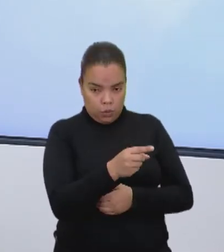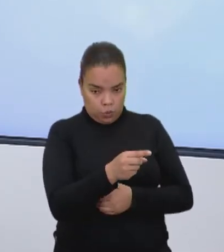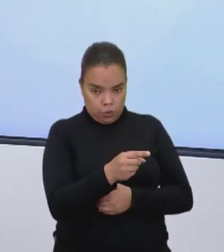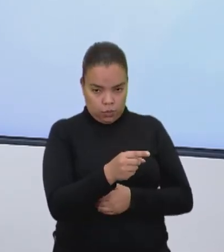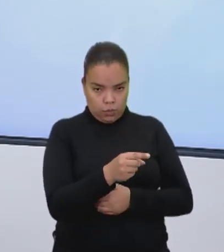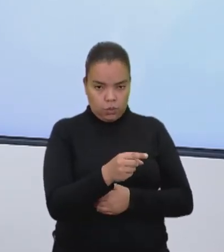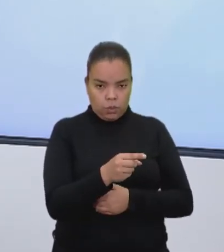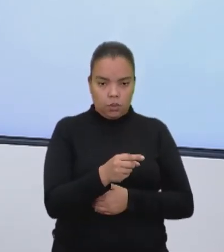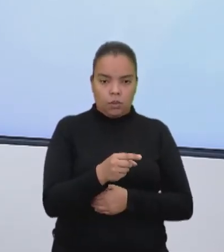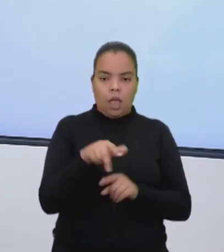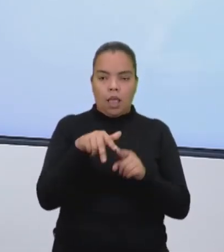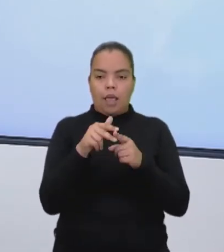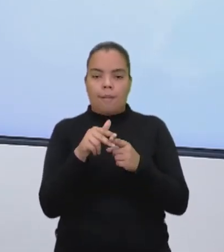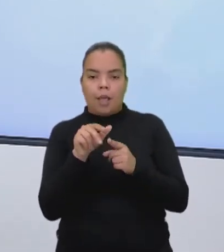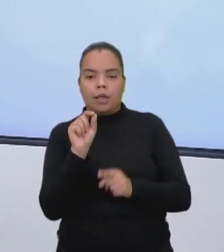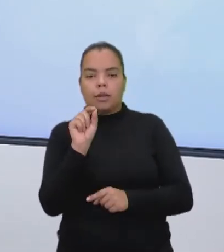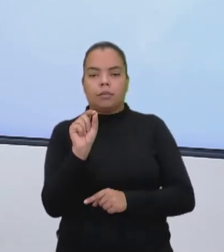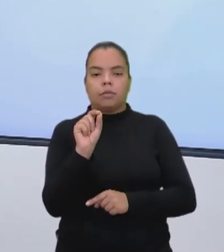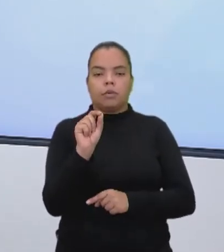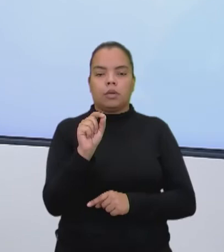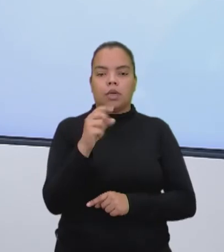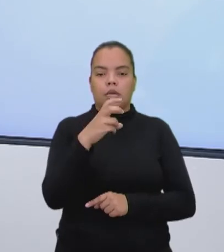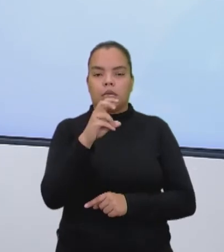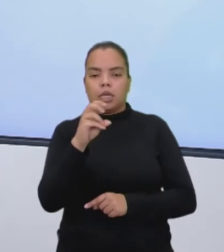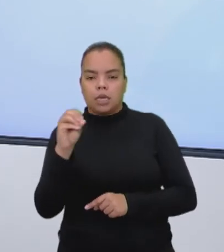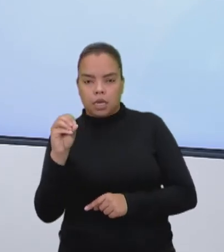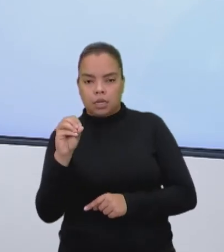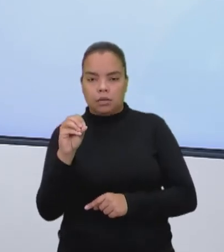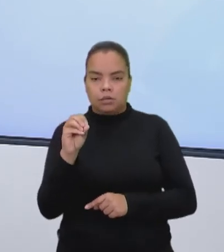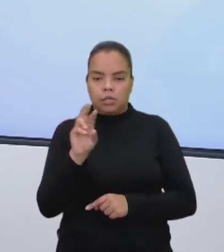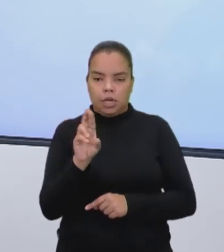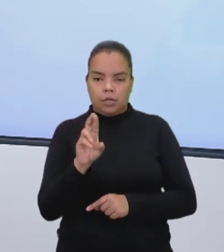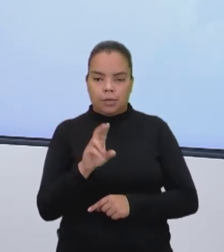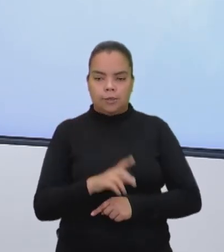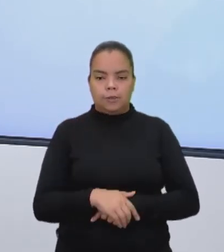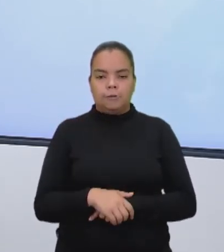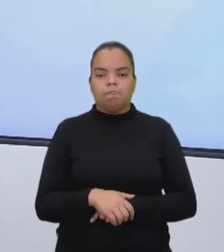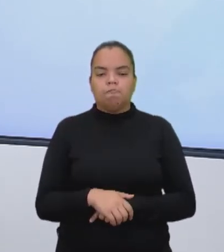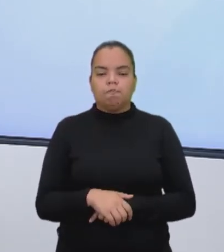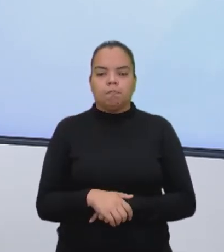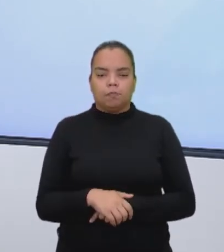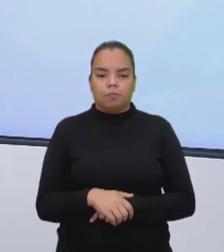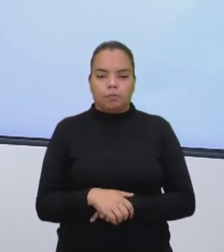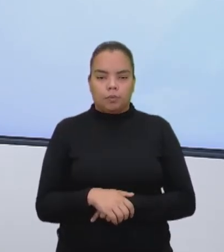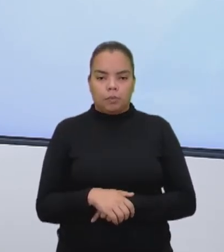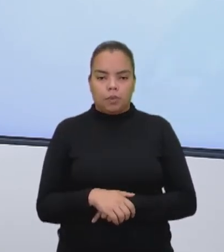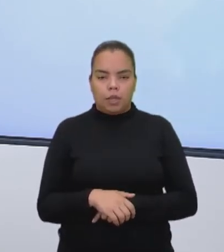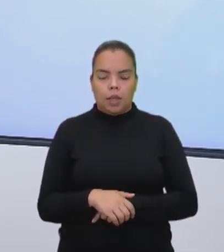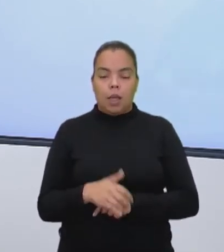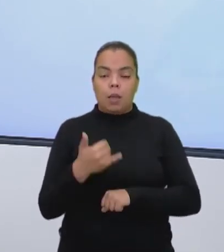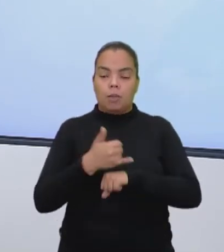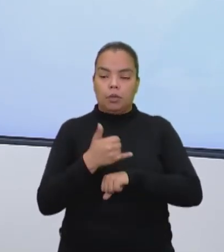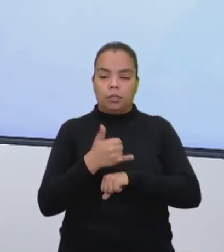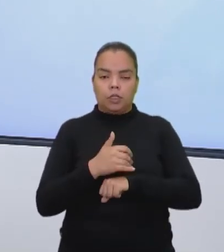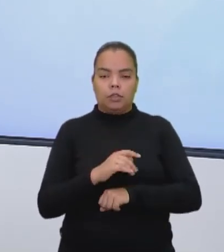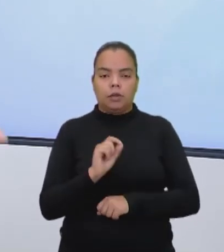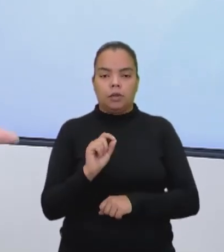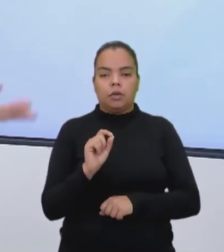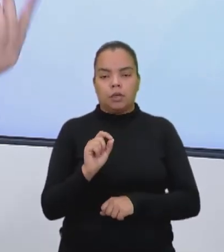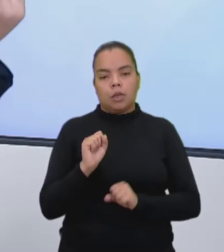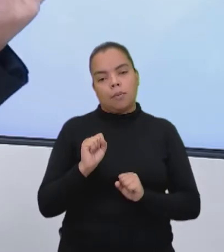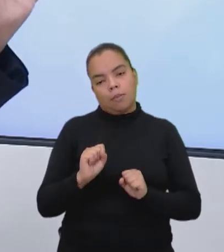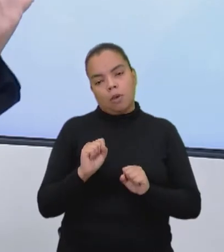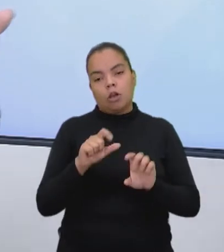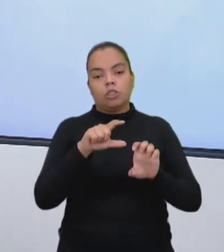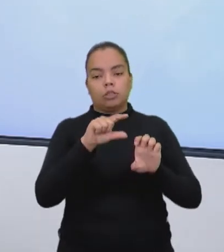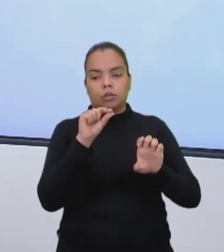e a máquina custa em média aí quinhentos reais pro proprietário aí, que pode ser um autônomo,